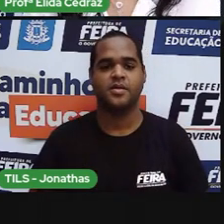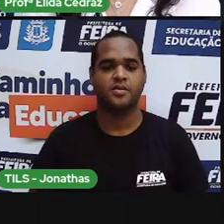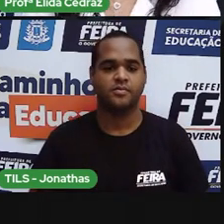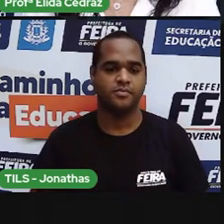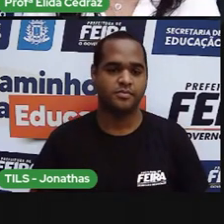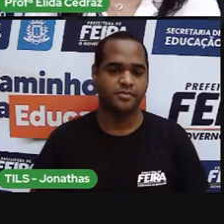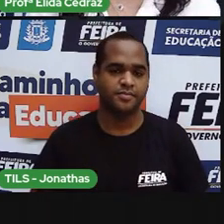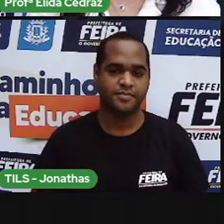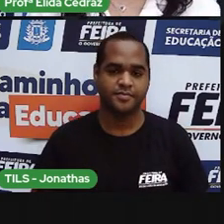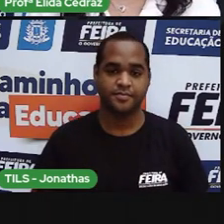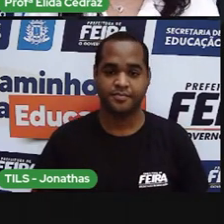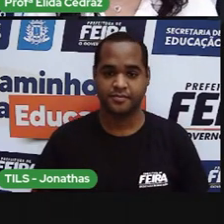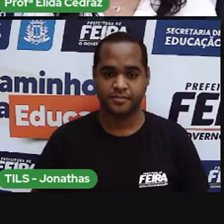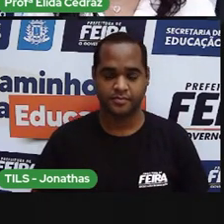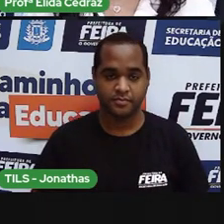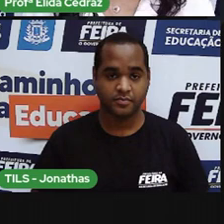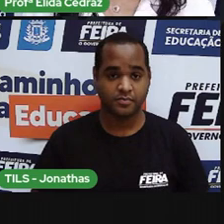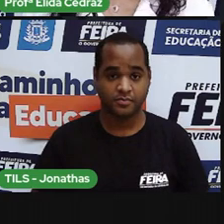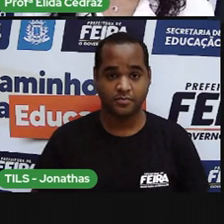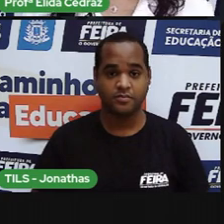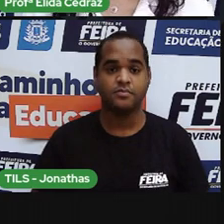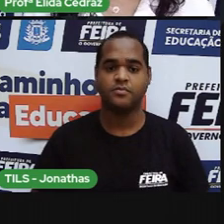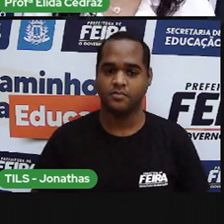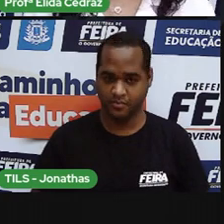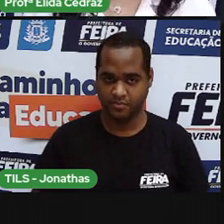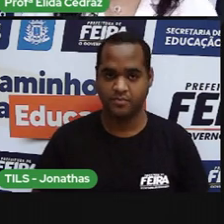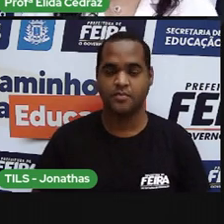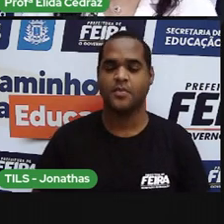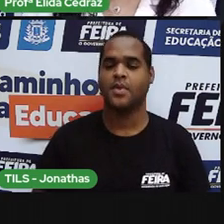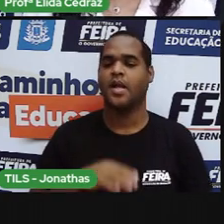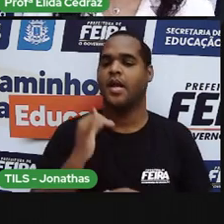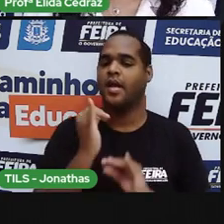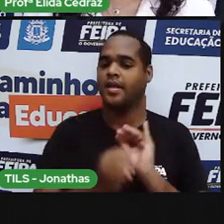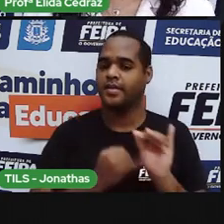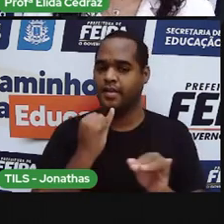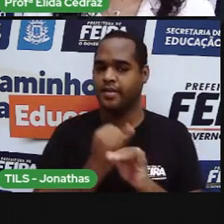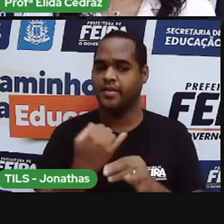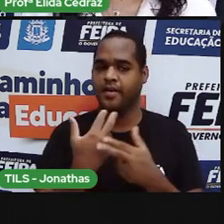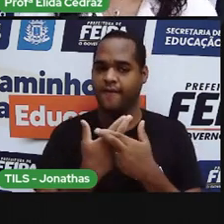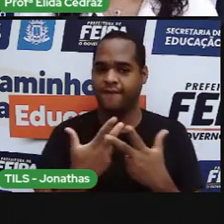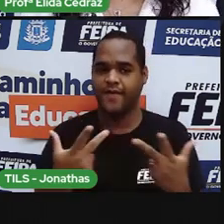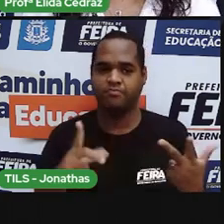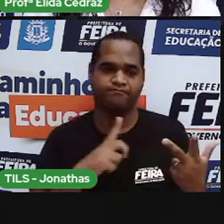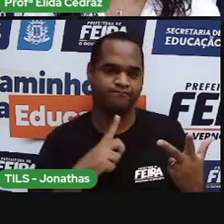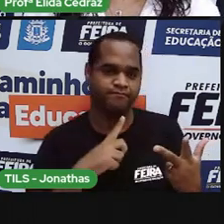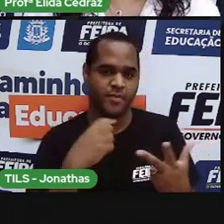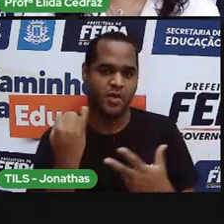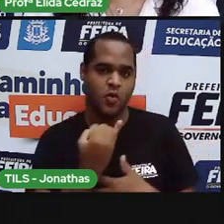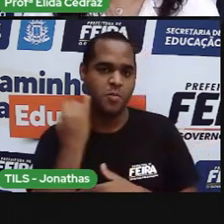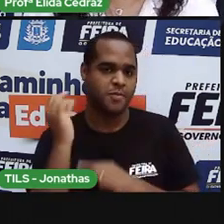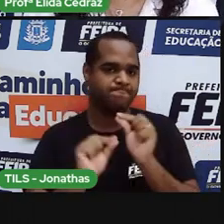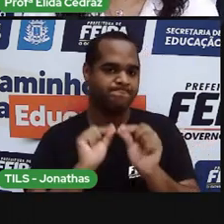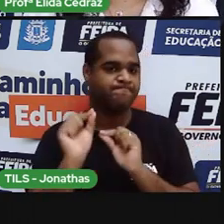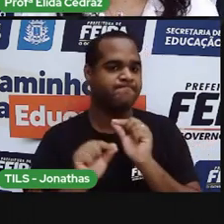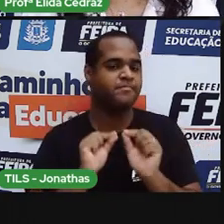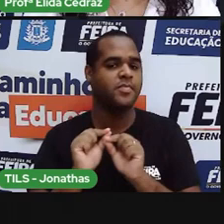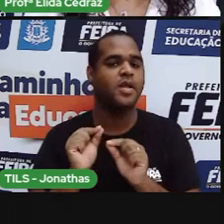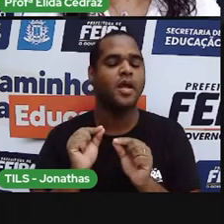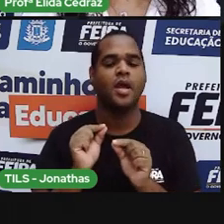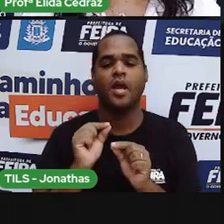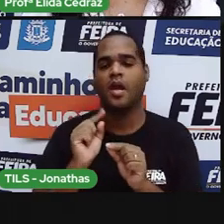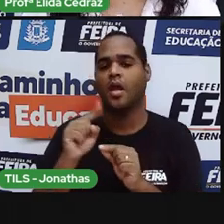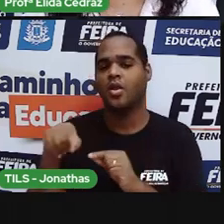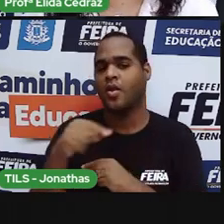A internet chegou e mudou a forma de trabalhar de muitas formas. Hoje, nós precisamos